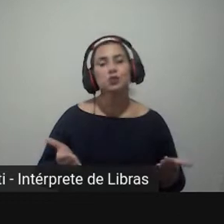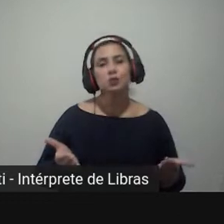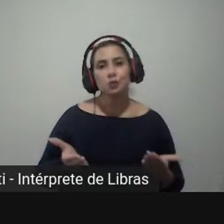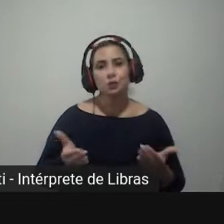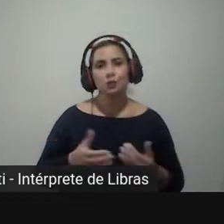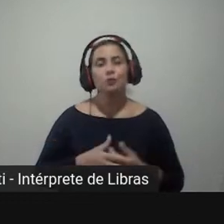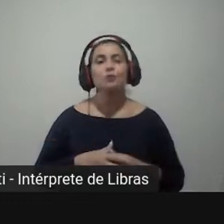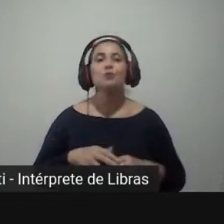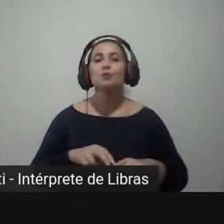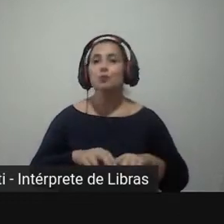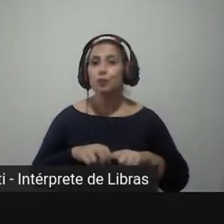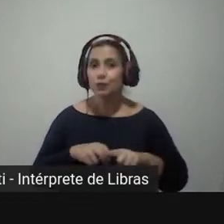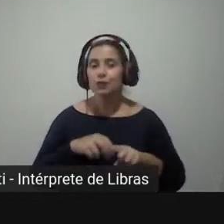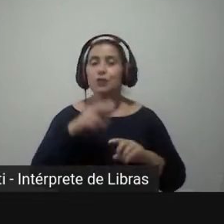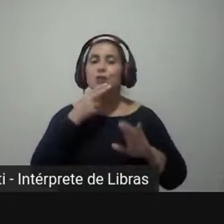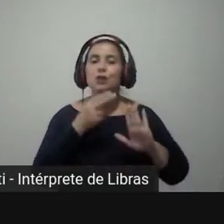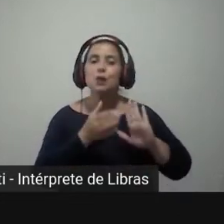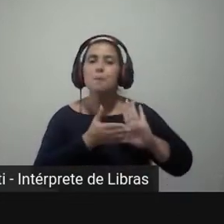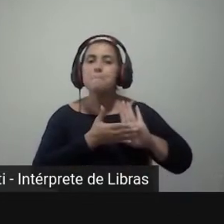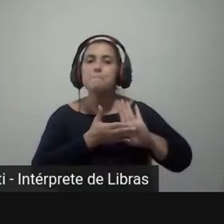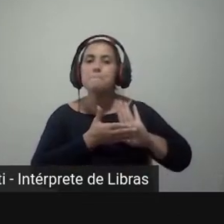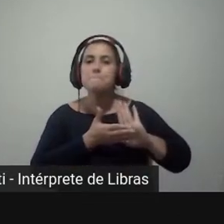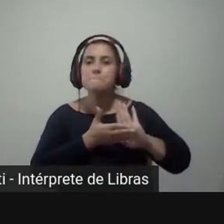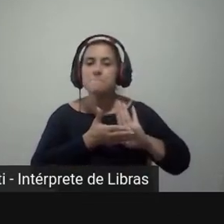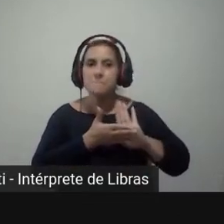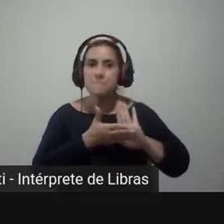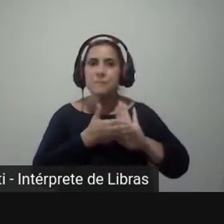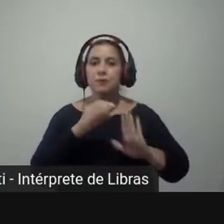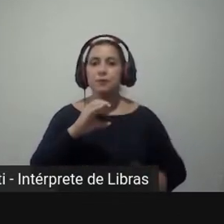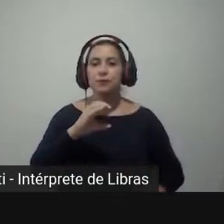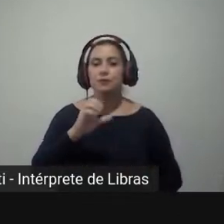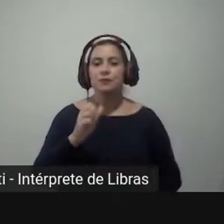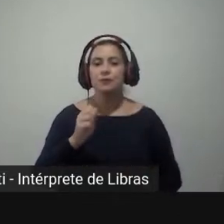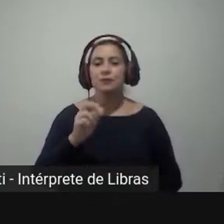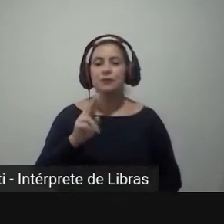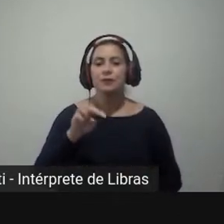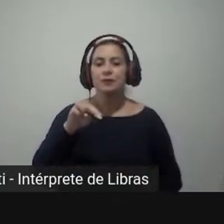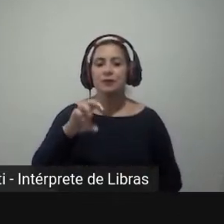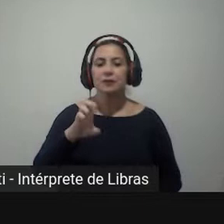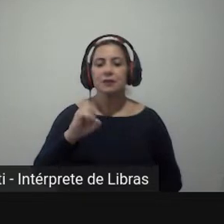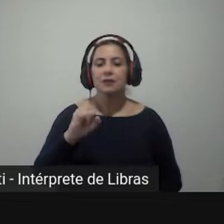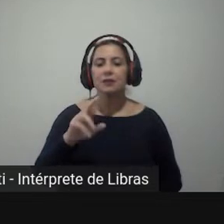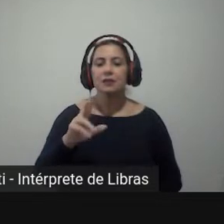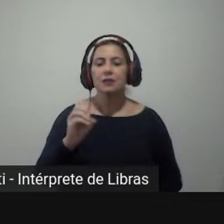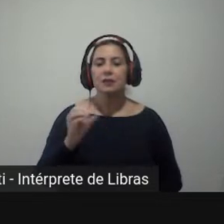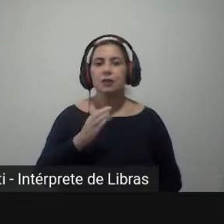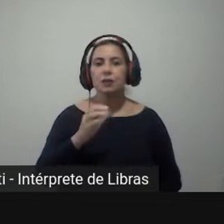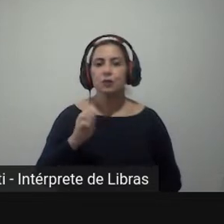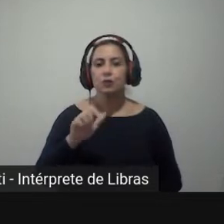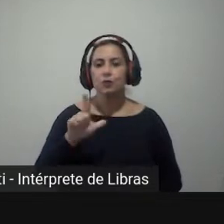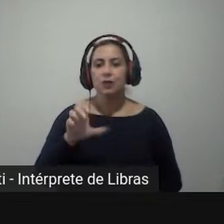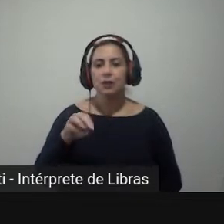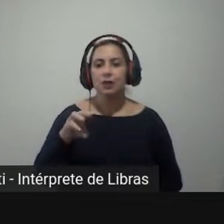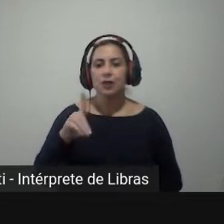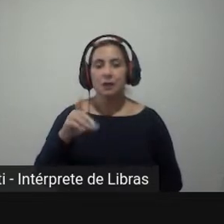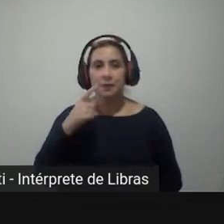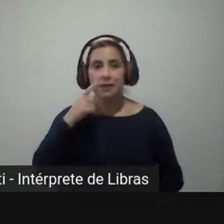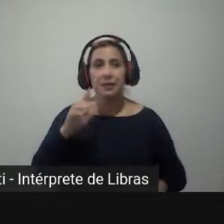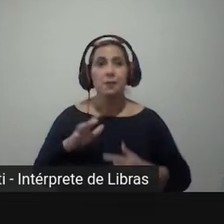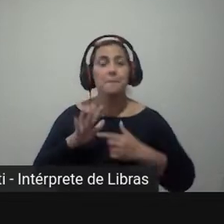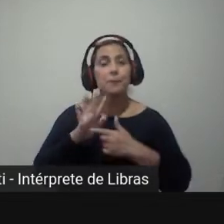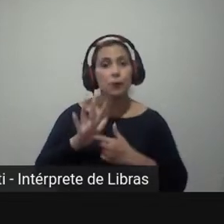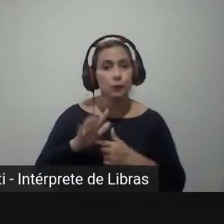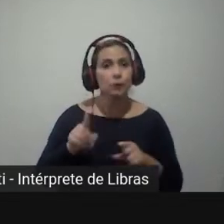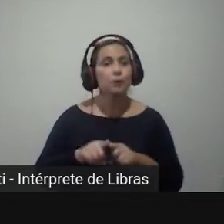o modelo proposto por Carneiro e Almeida foi o seguinte, ela demonstrou que tanto para eleição